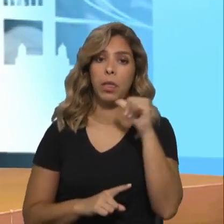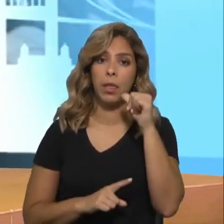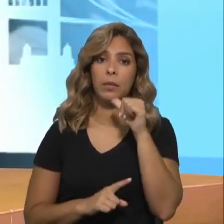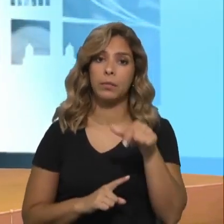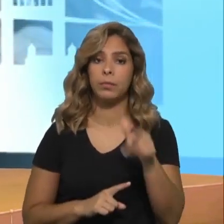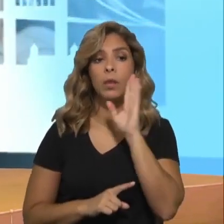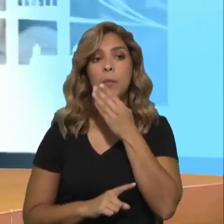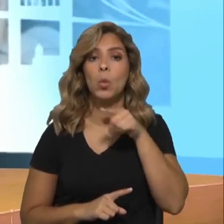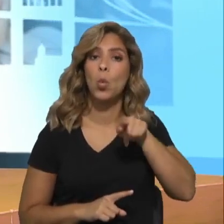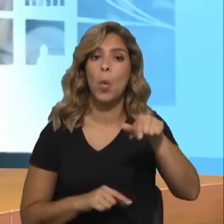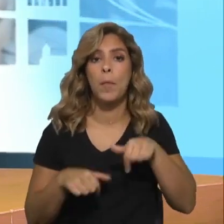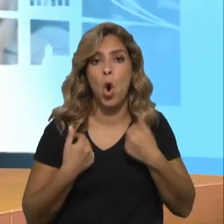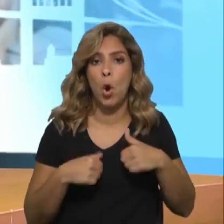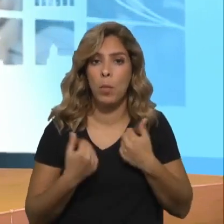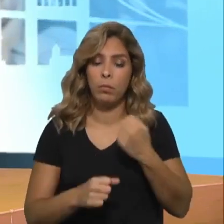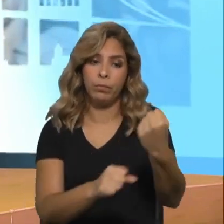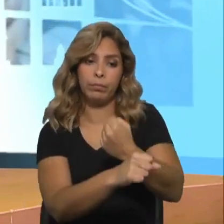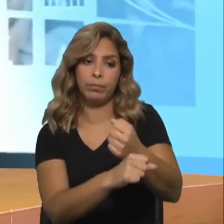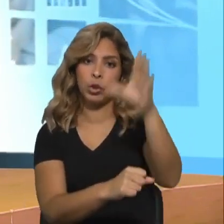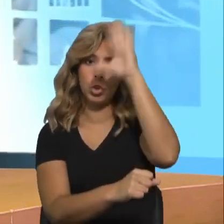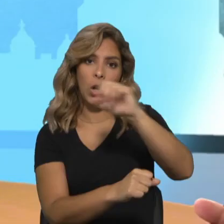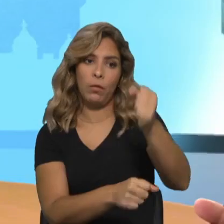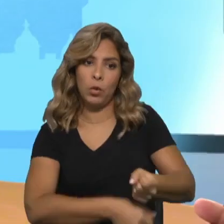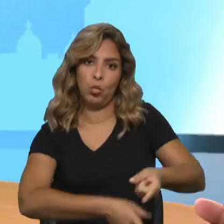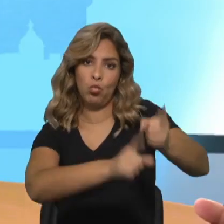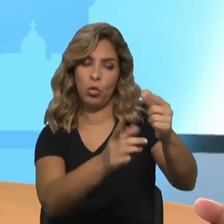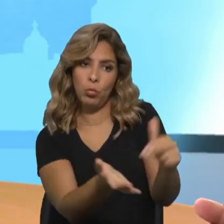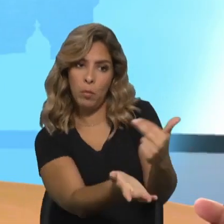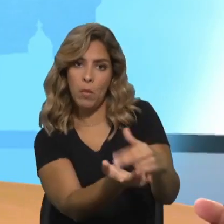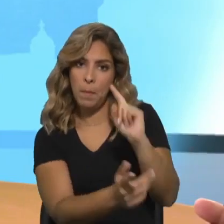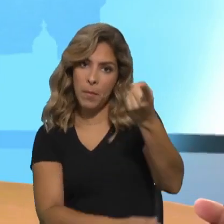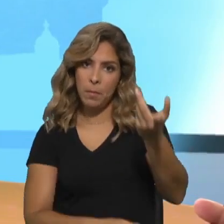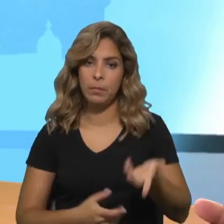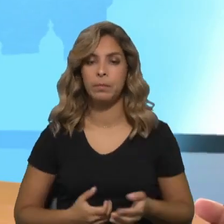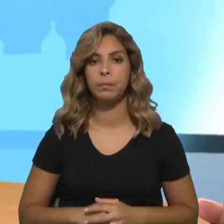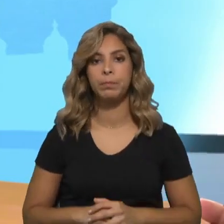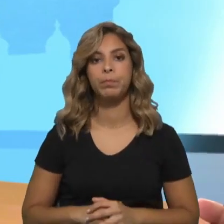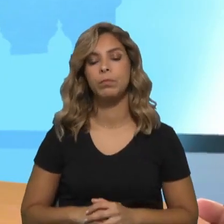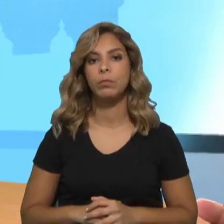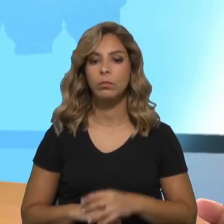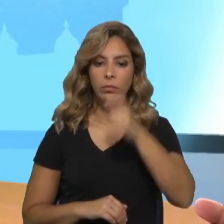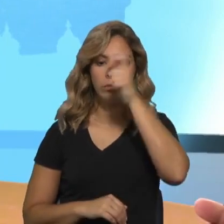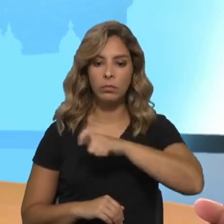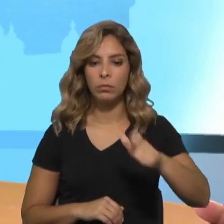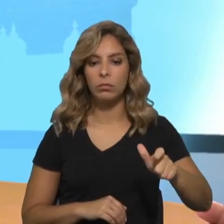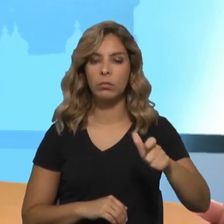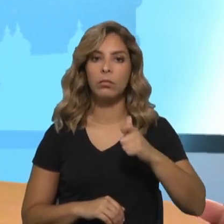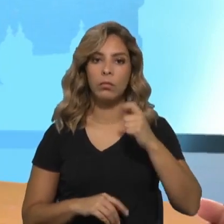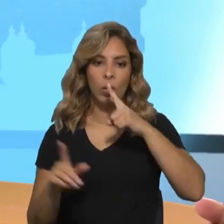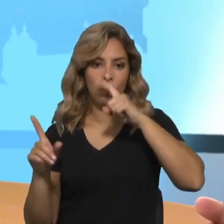depende totalmente da capacidade de funcionamento do Estado. Esses refugiados que chegam cá, de facto,